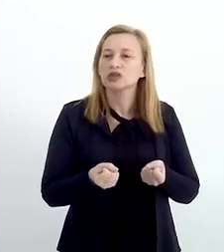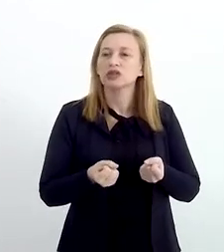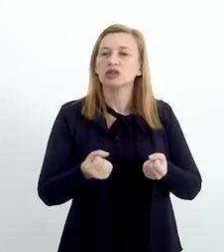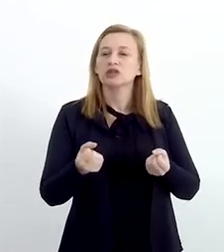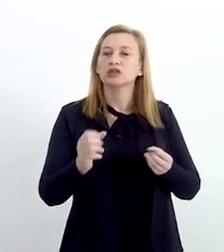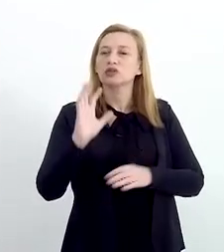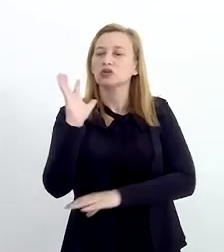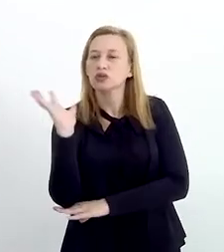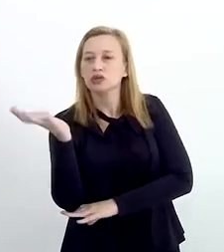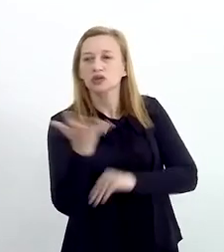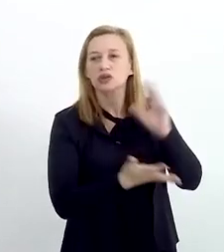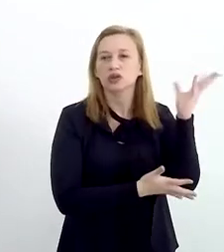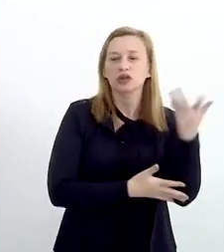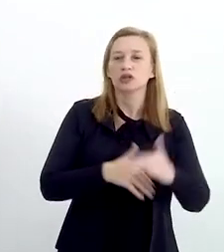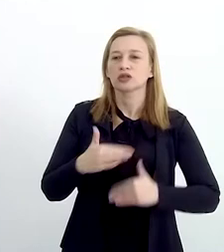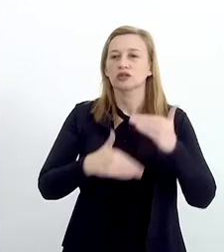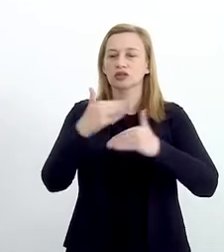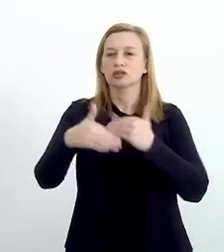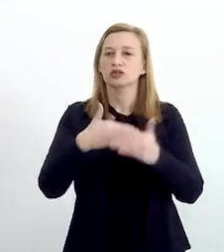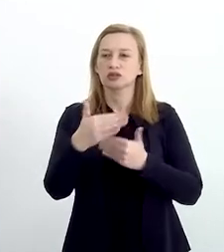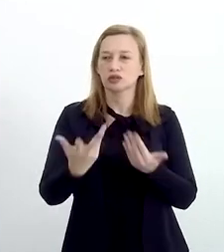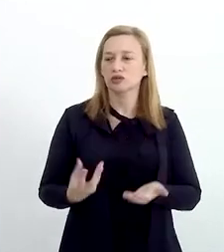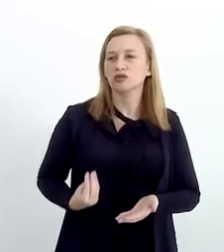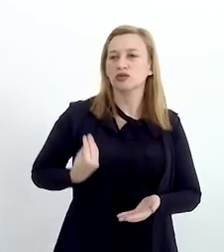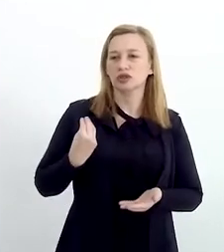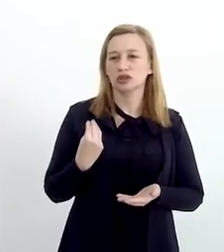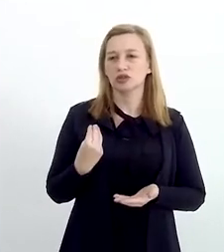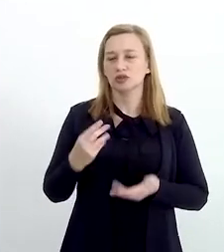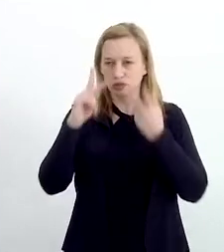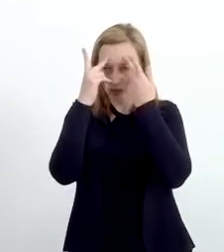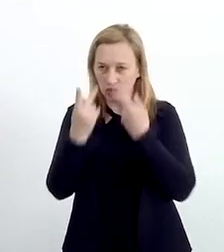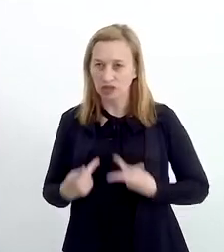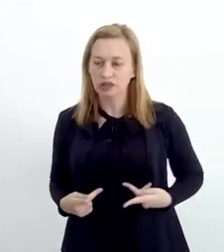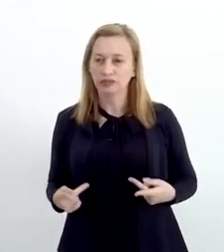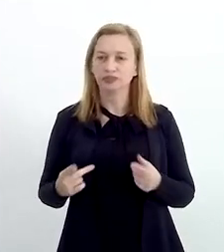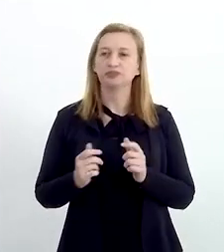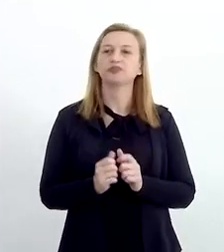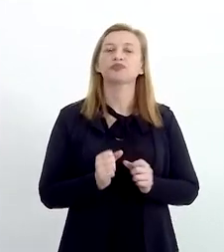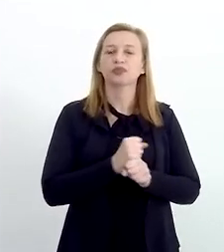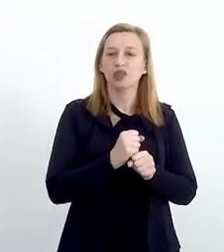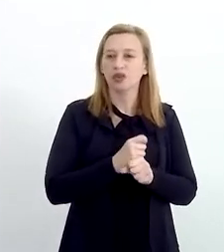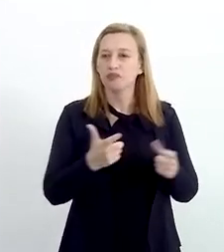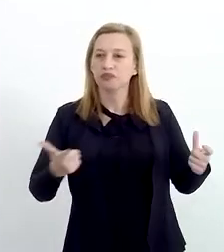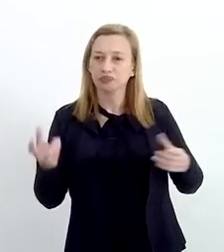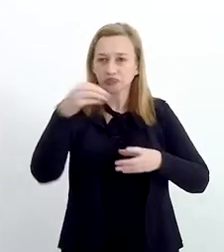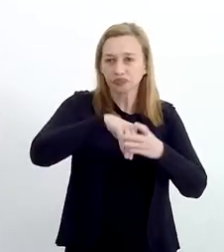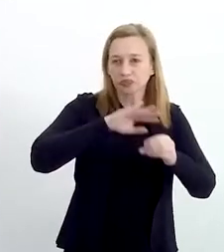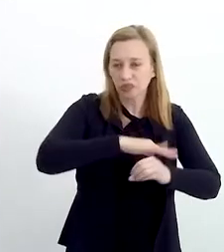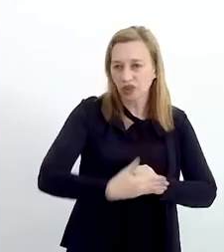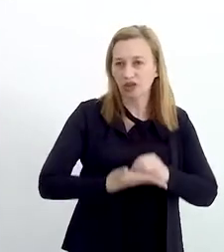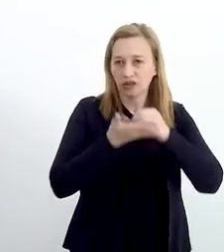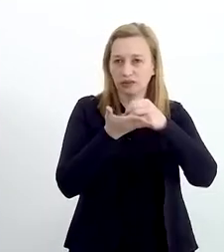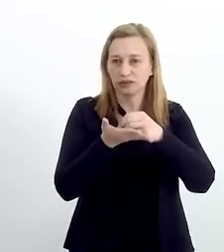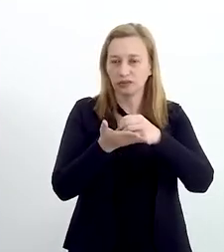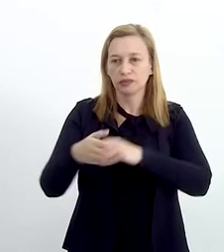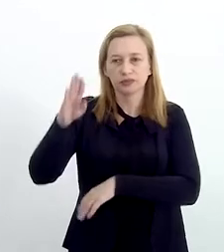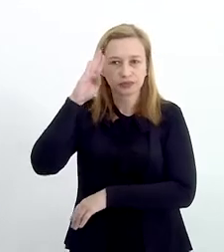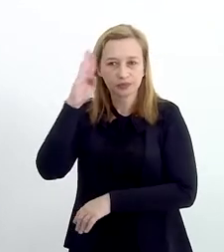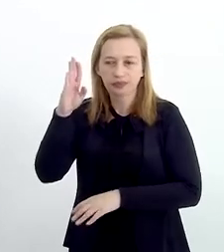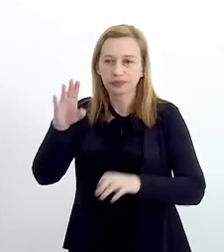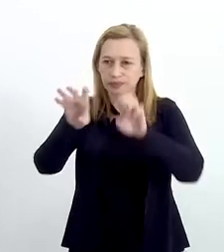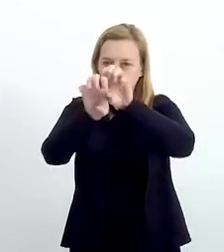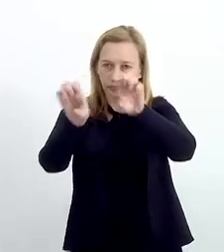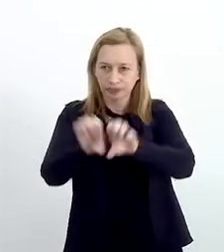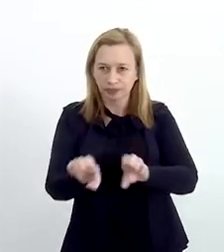princípios do bem-estar social e do desenvolvimento humano há muitos anos. E tem dentro da sustentabilidade um dos